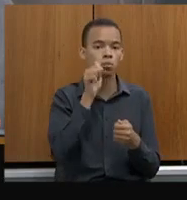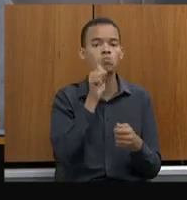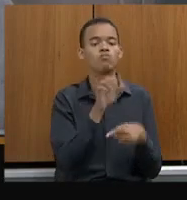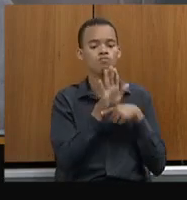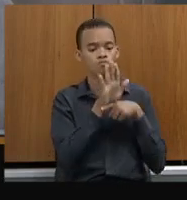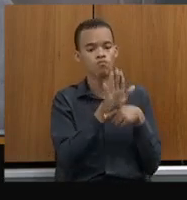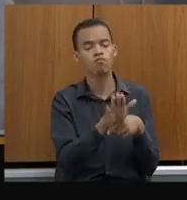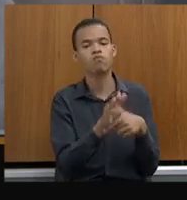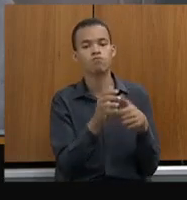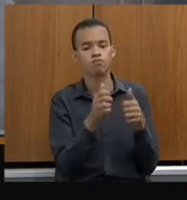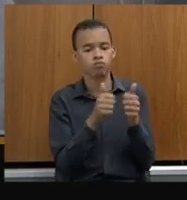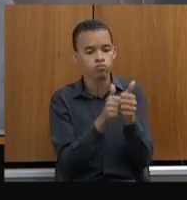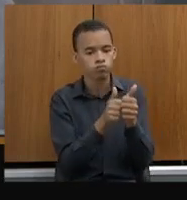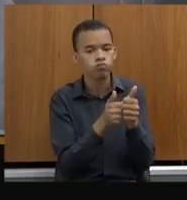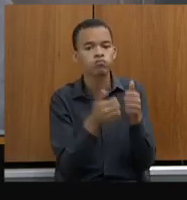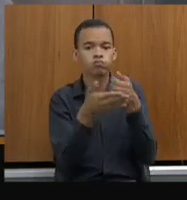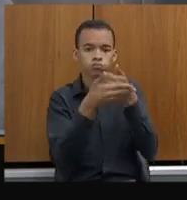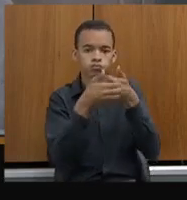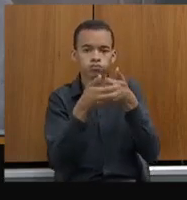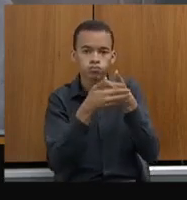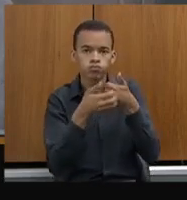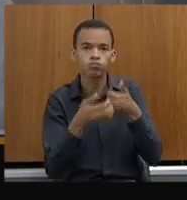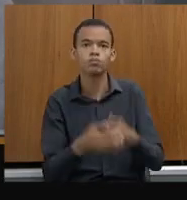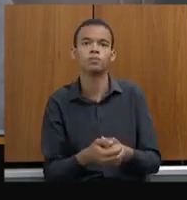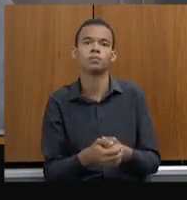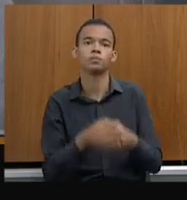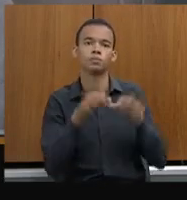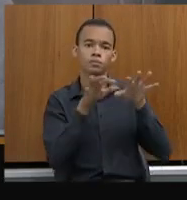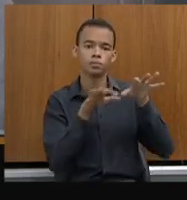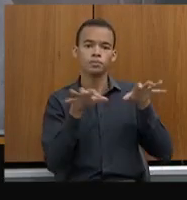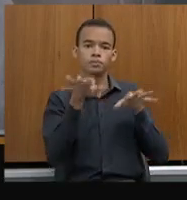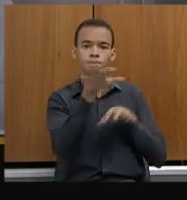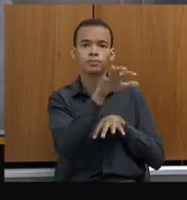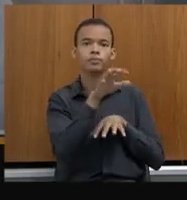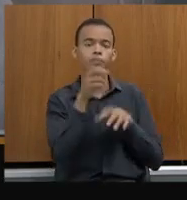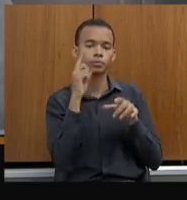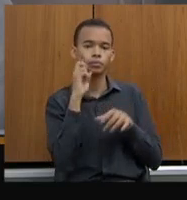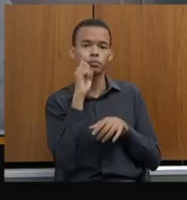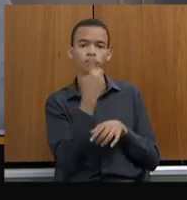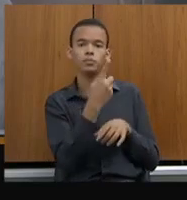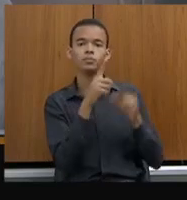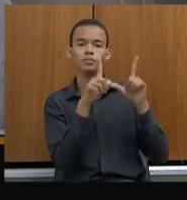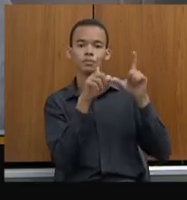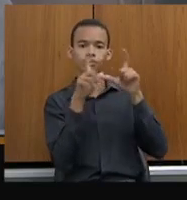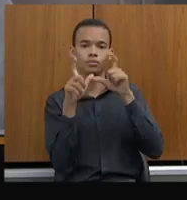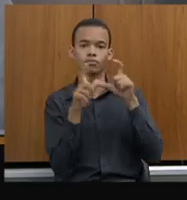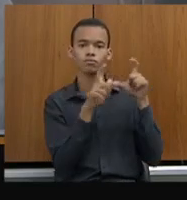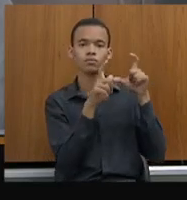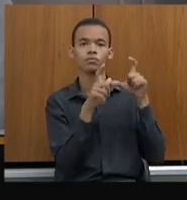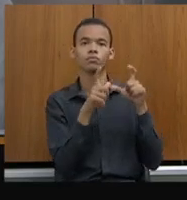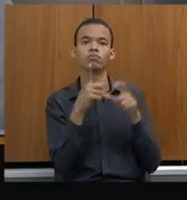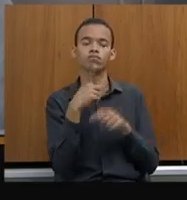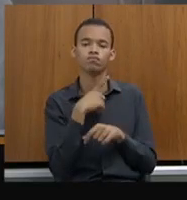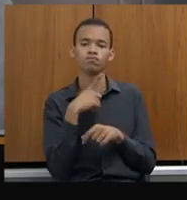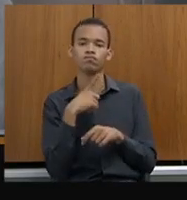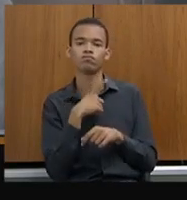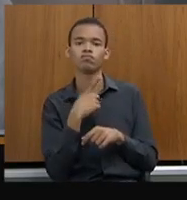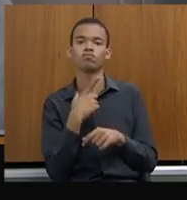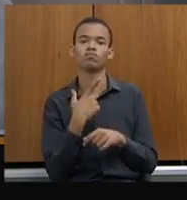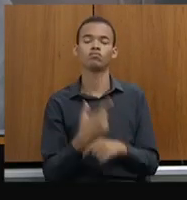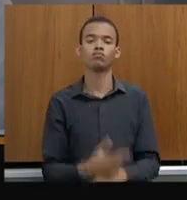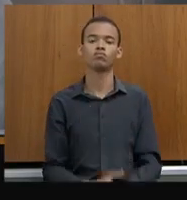os espaços, estão nessas fotos aí, são uma unidade muito